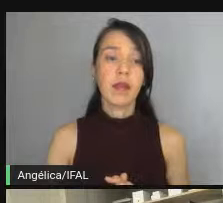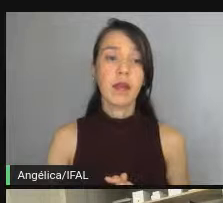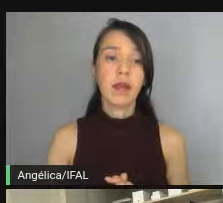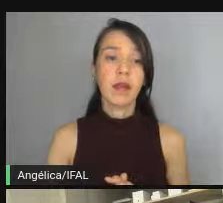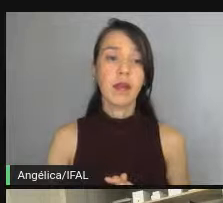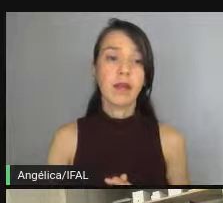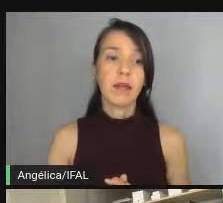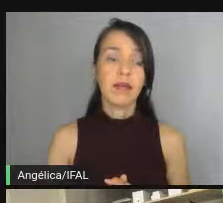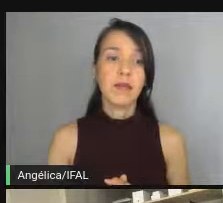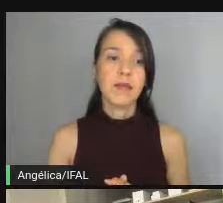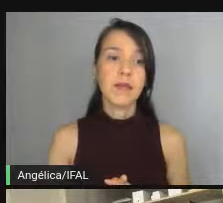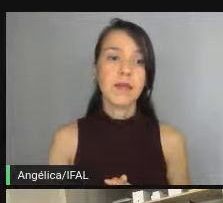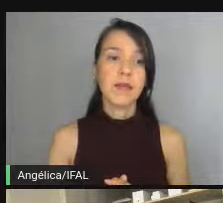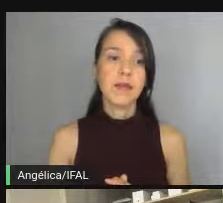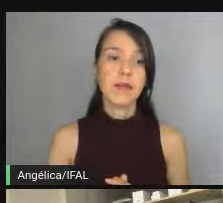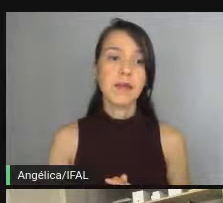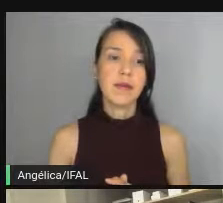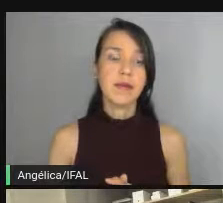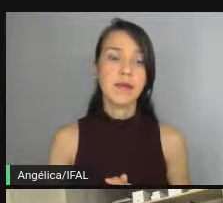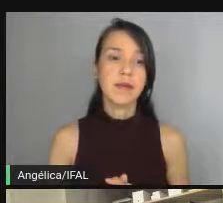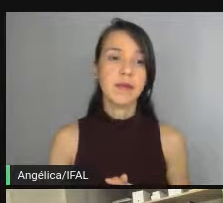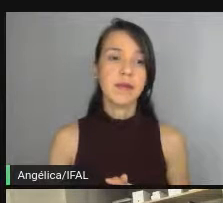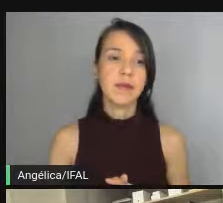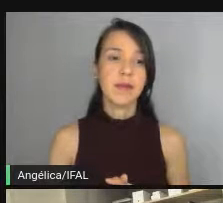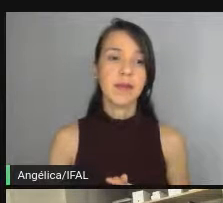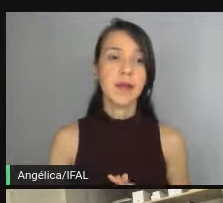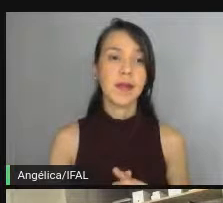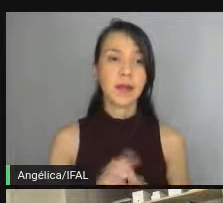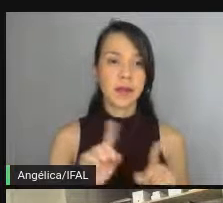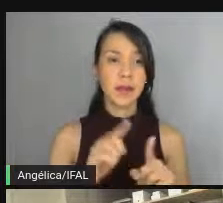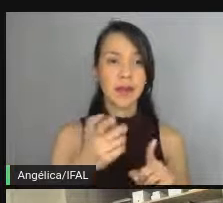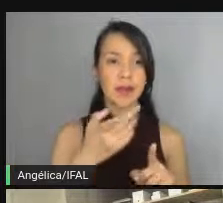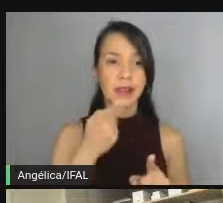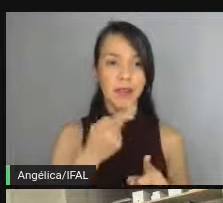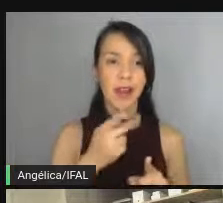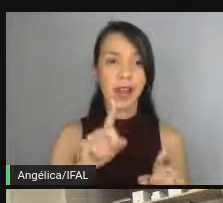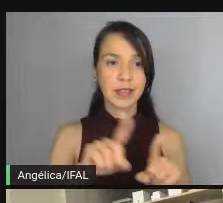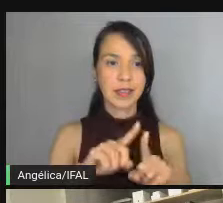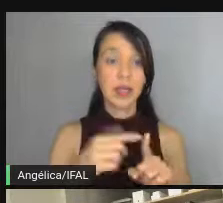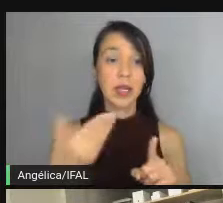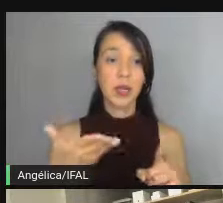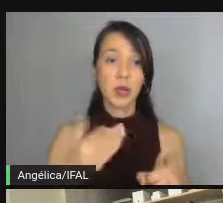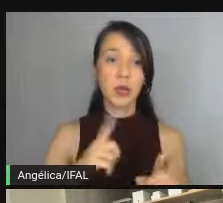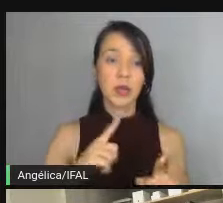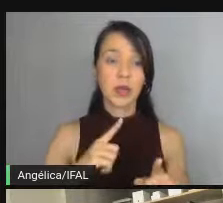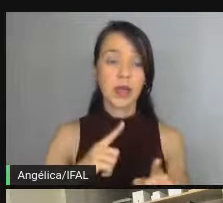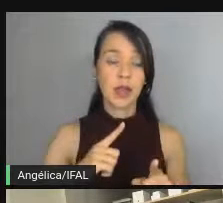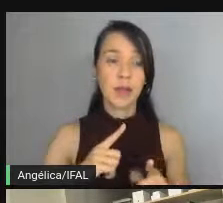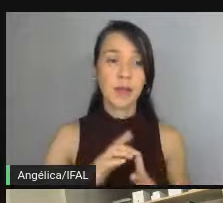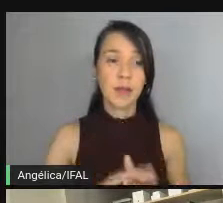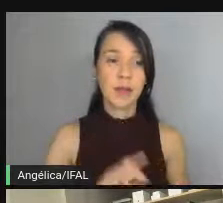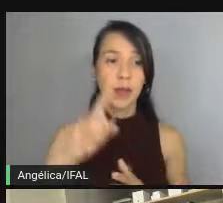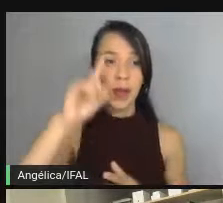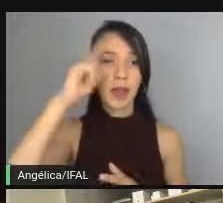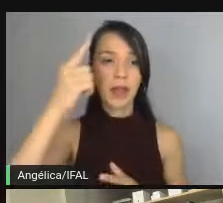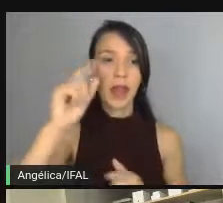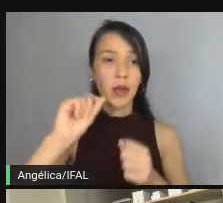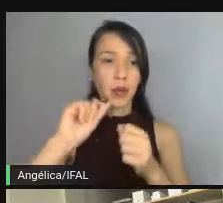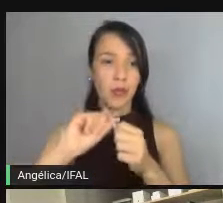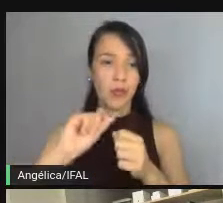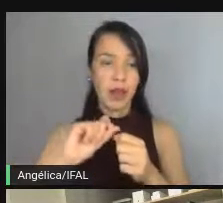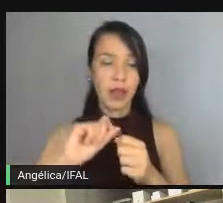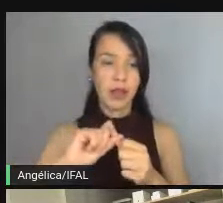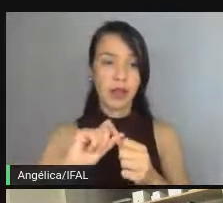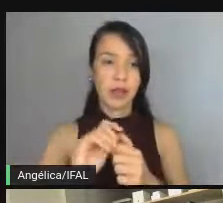é aquela... Está existindo hoje, queria que você comentasse um pouco sobre isso, que está existindo hoje uma ideia de que o fazer...